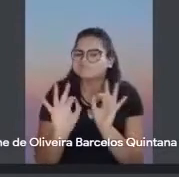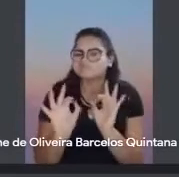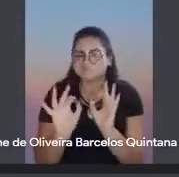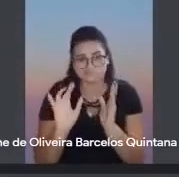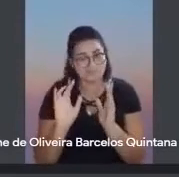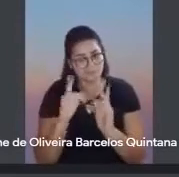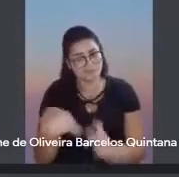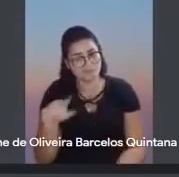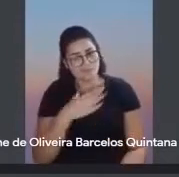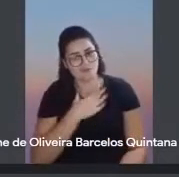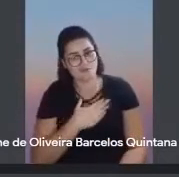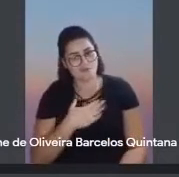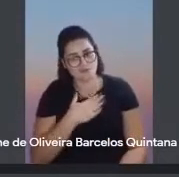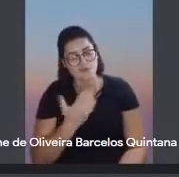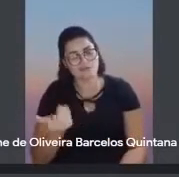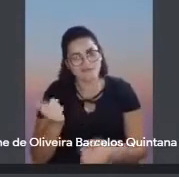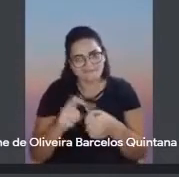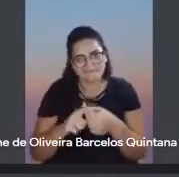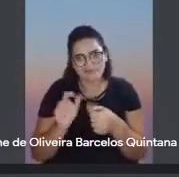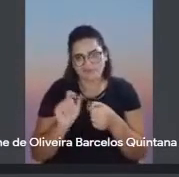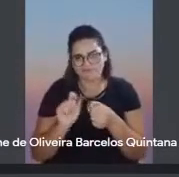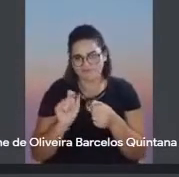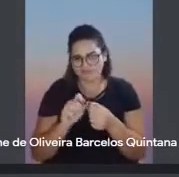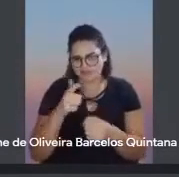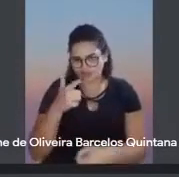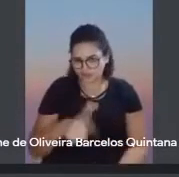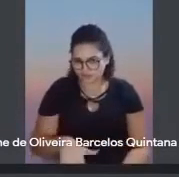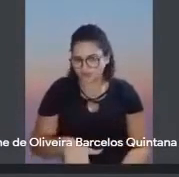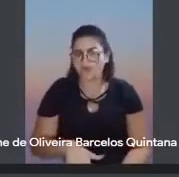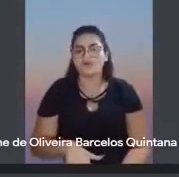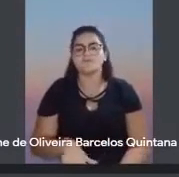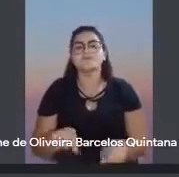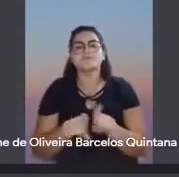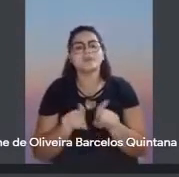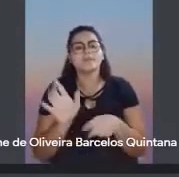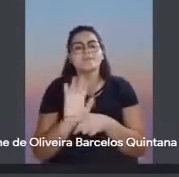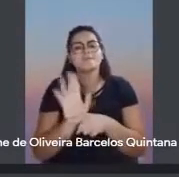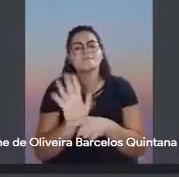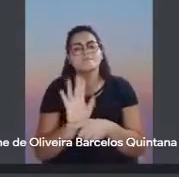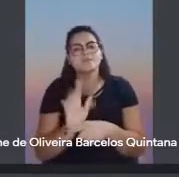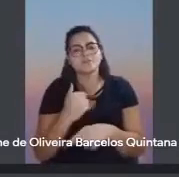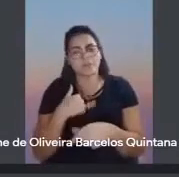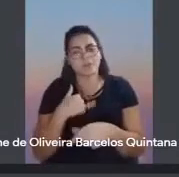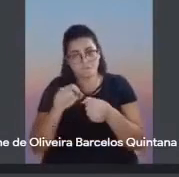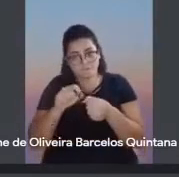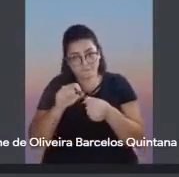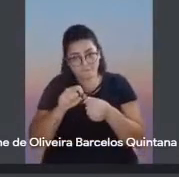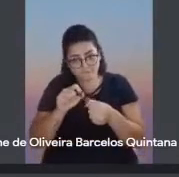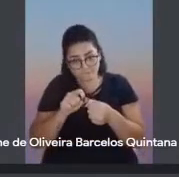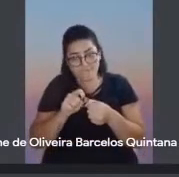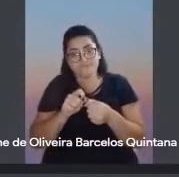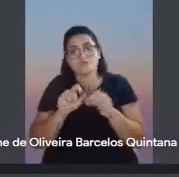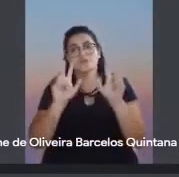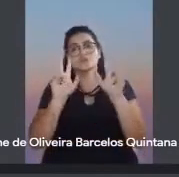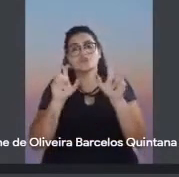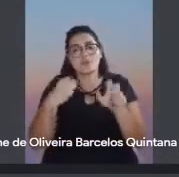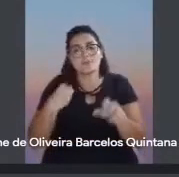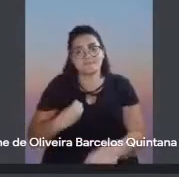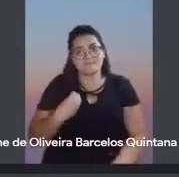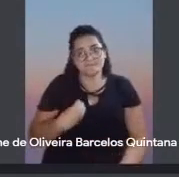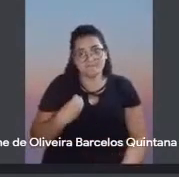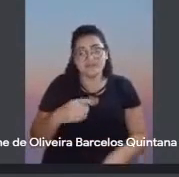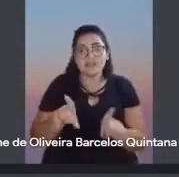a fazer isso outra vez. Era exibido o filme que eu fiz sobre a vida e obra do Euclides.